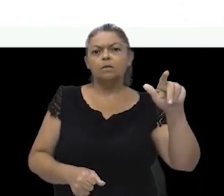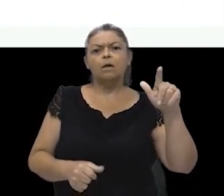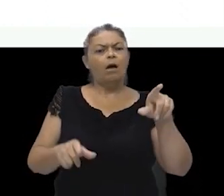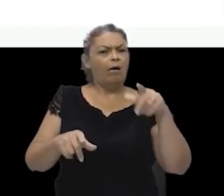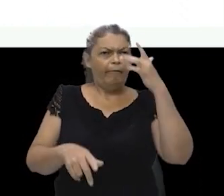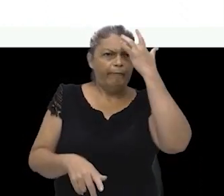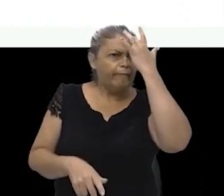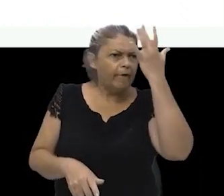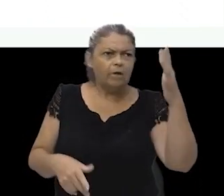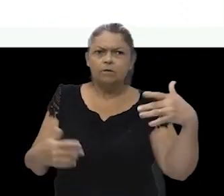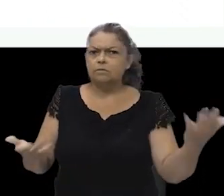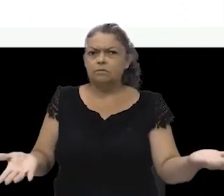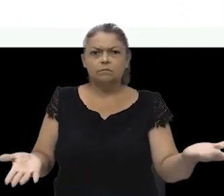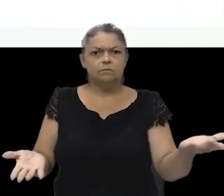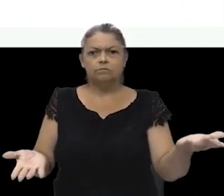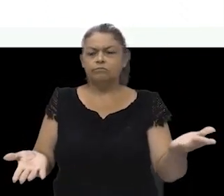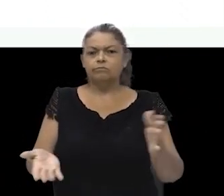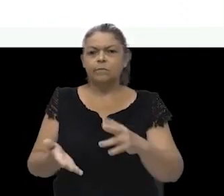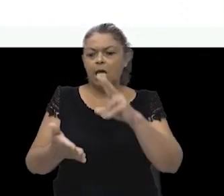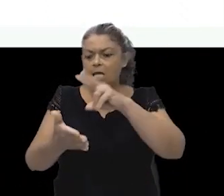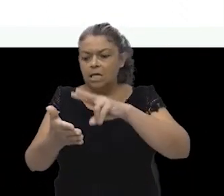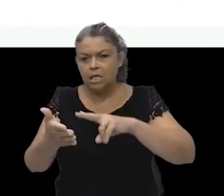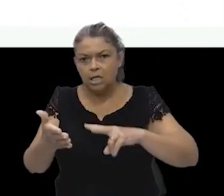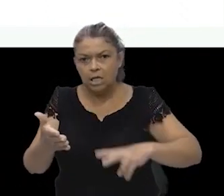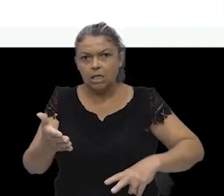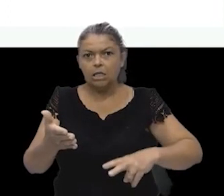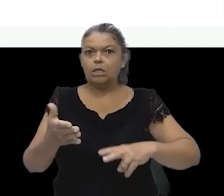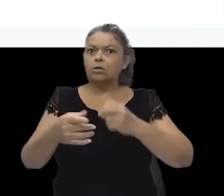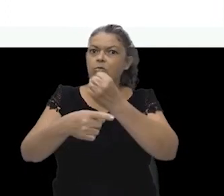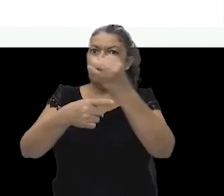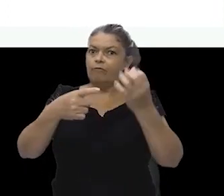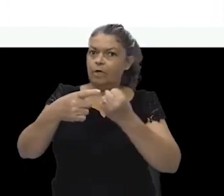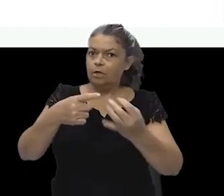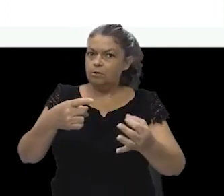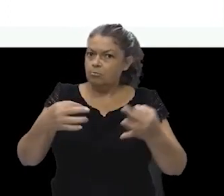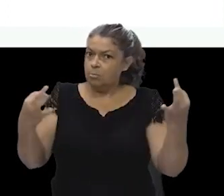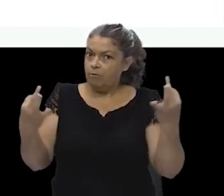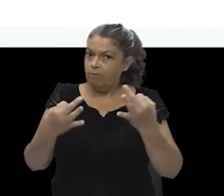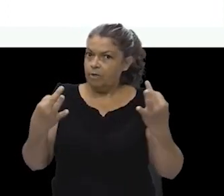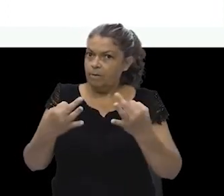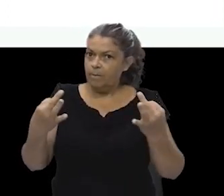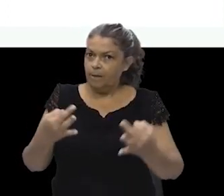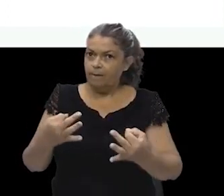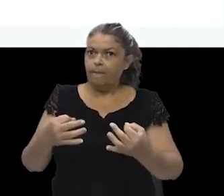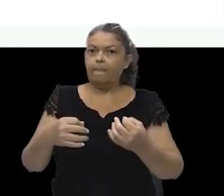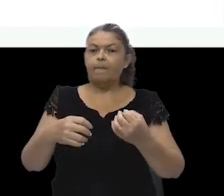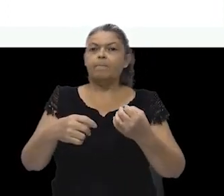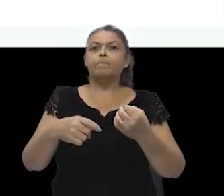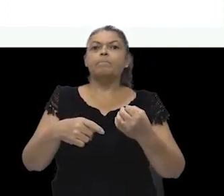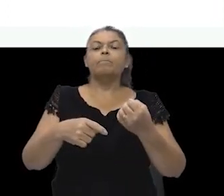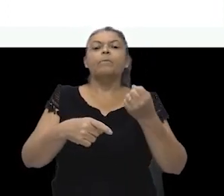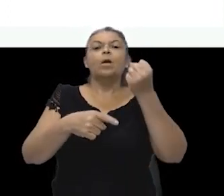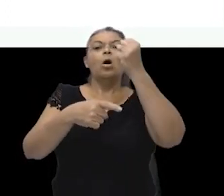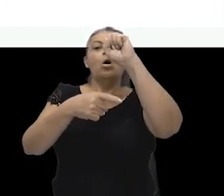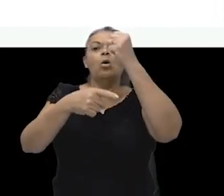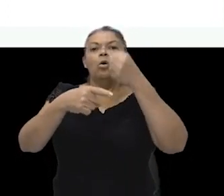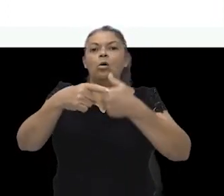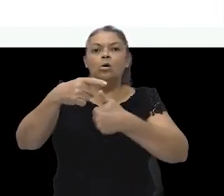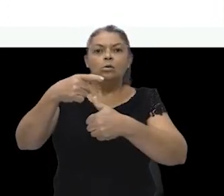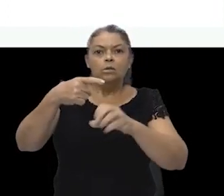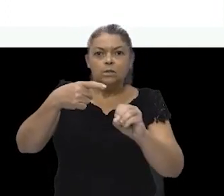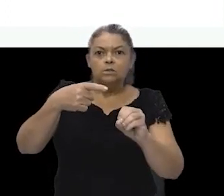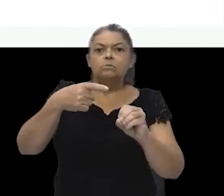né? Lindo a fração corretamente, 8 décimos, eu escrevo ela em forma de números